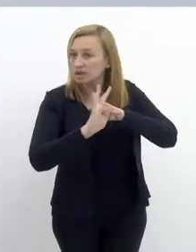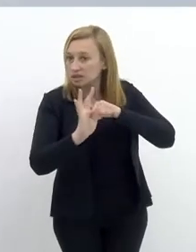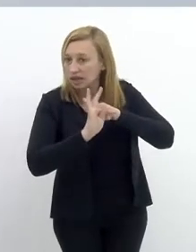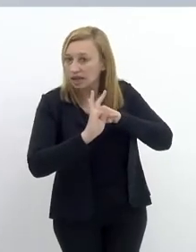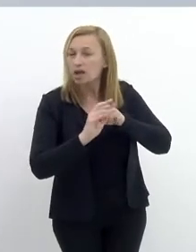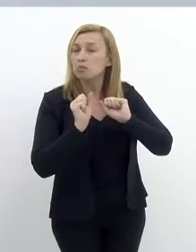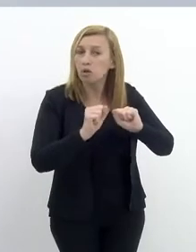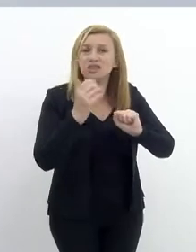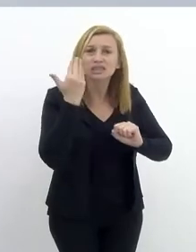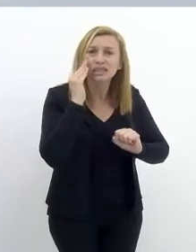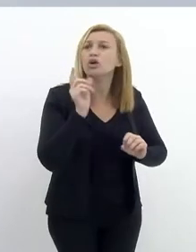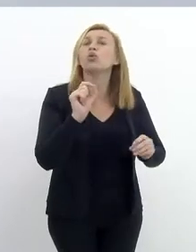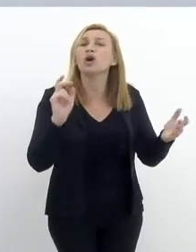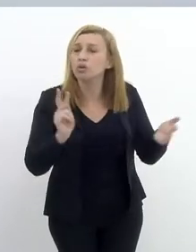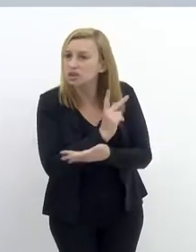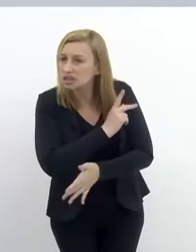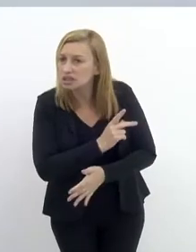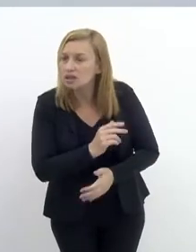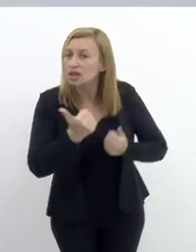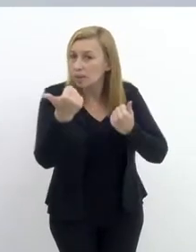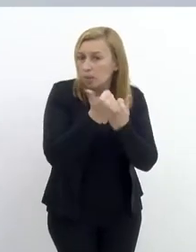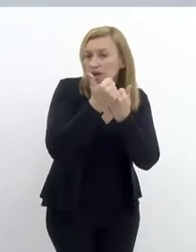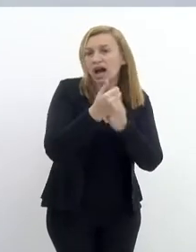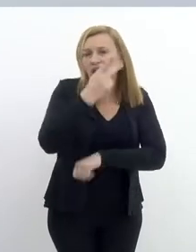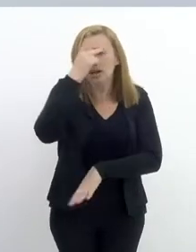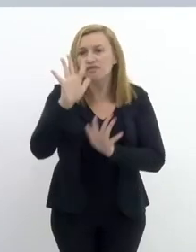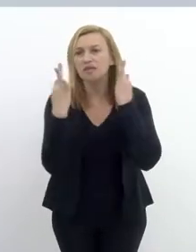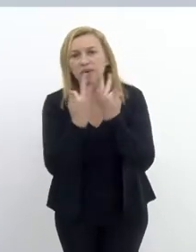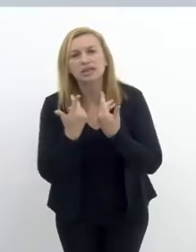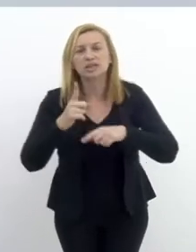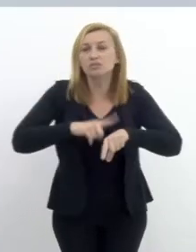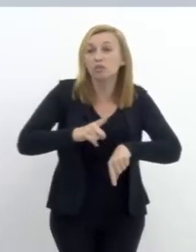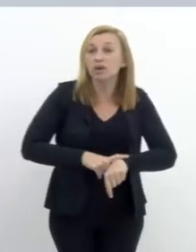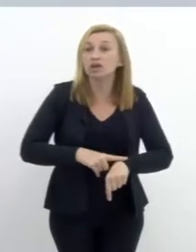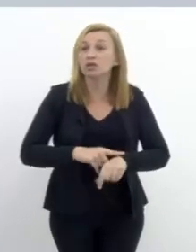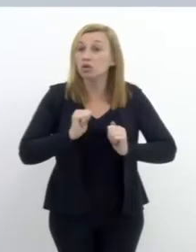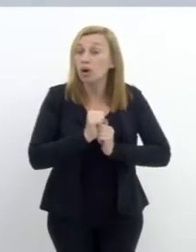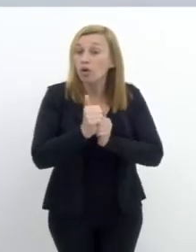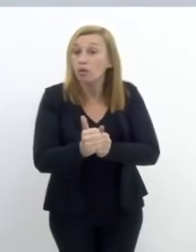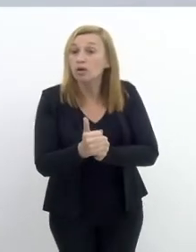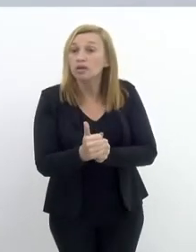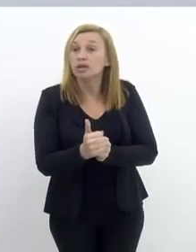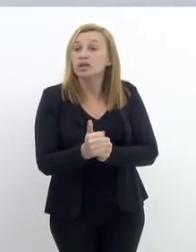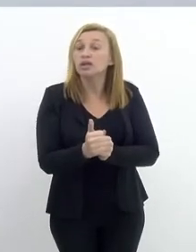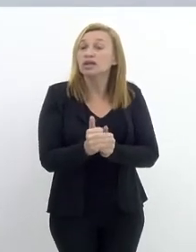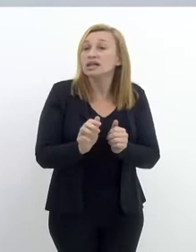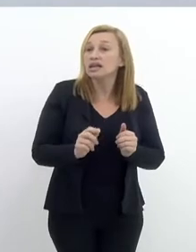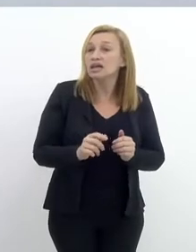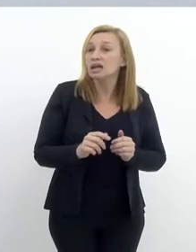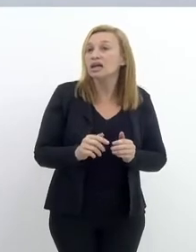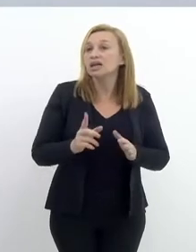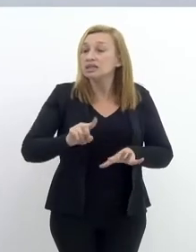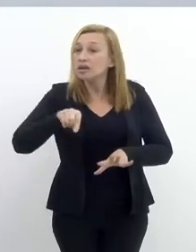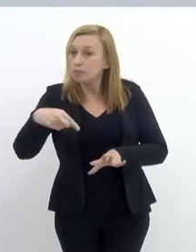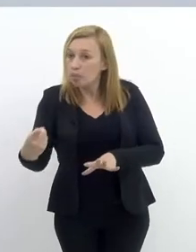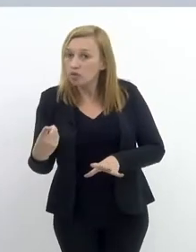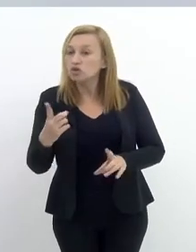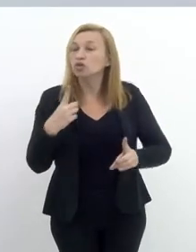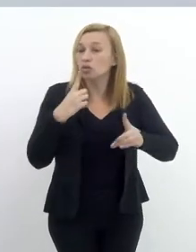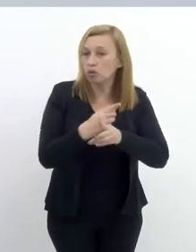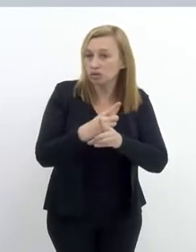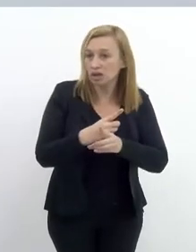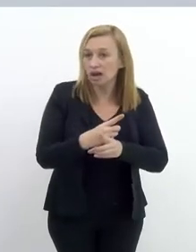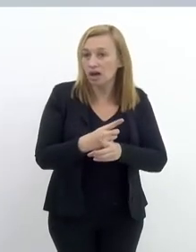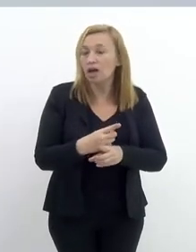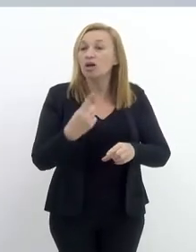técnica que possa entender o que está acontecendo e apoiar essas famílias nesse momento. E um acompanhamento que deve seguir até depois da